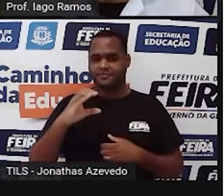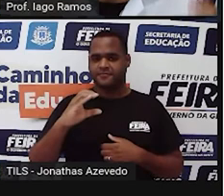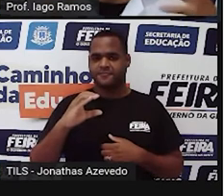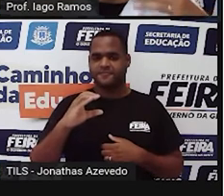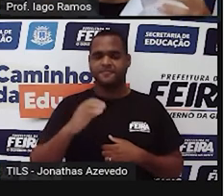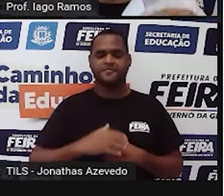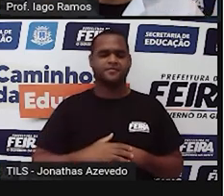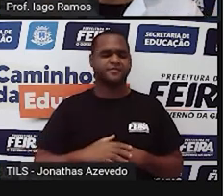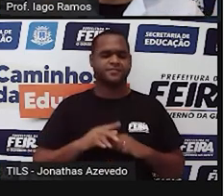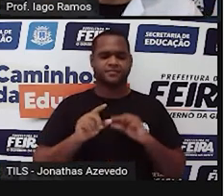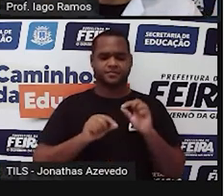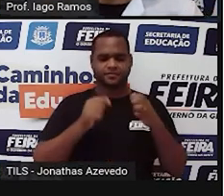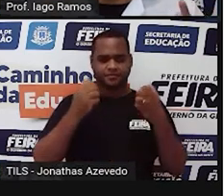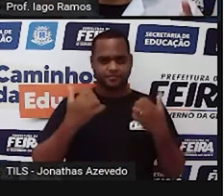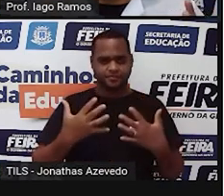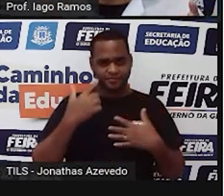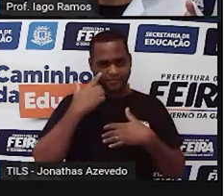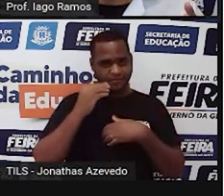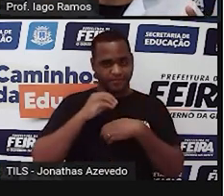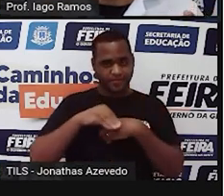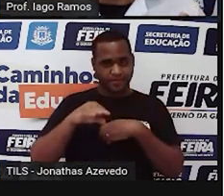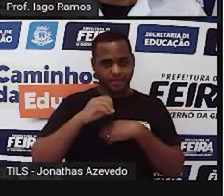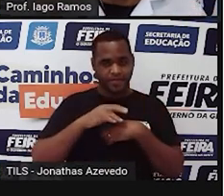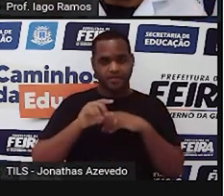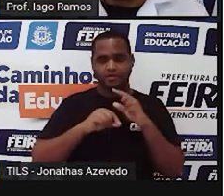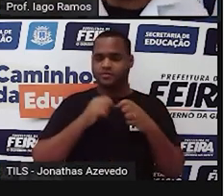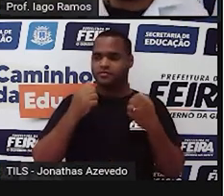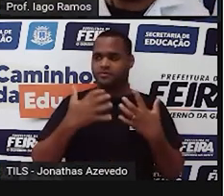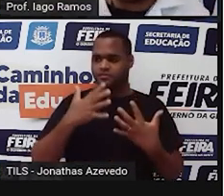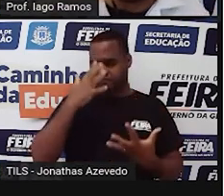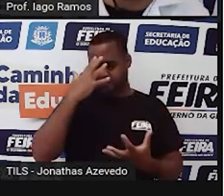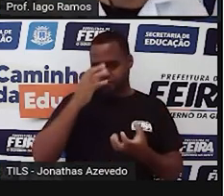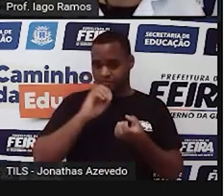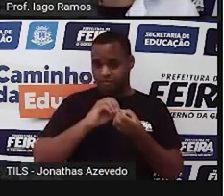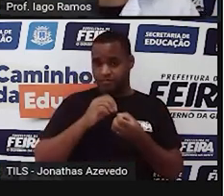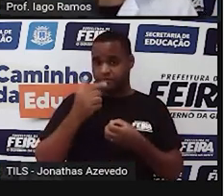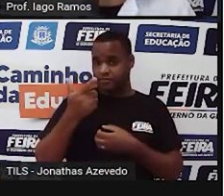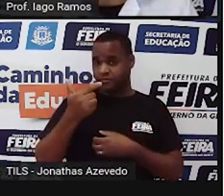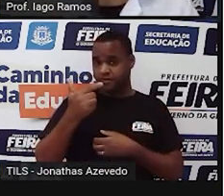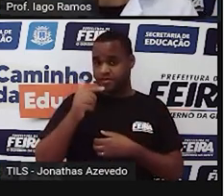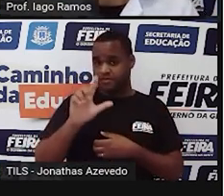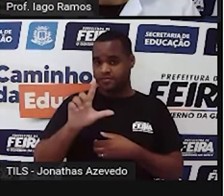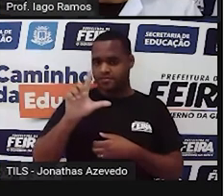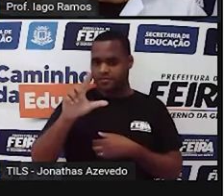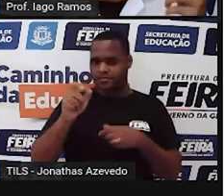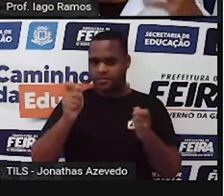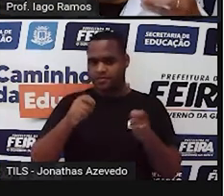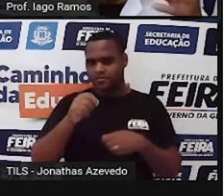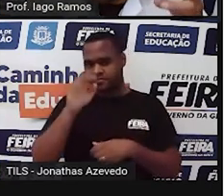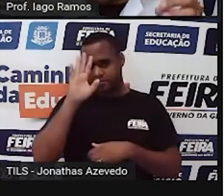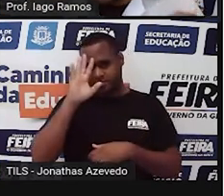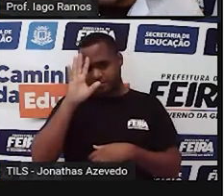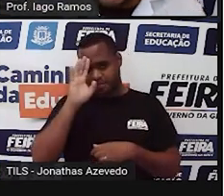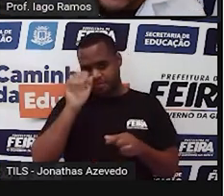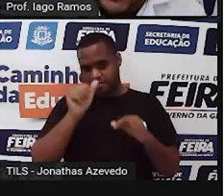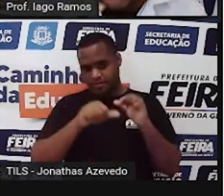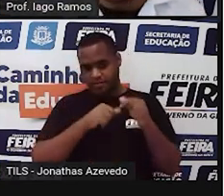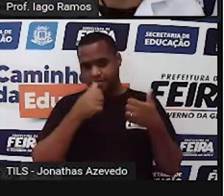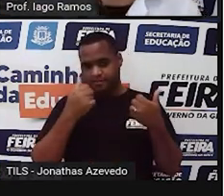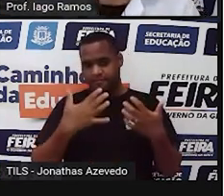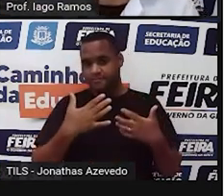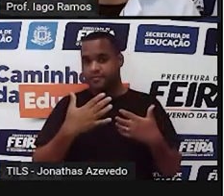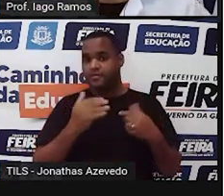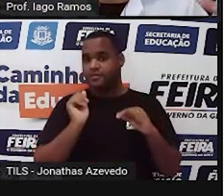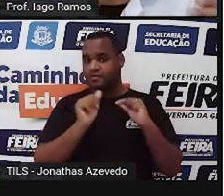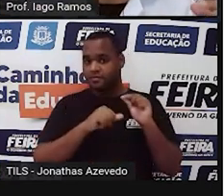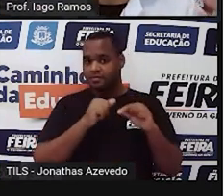Então, o que é que a gente vai fazer aqui, vamos pensar assim, ó, vamos pegar os 12 litros primeiro, muda para hectolitros